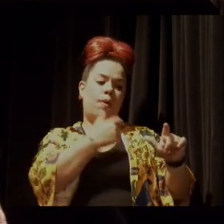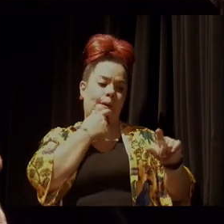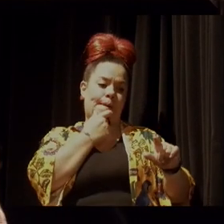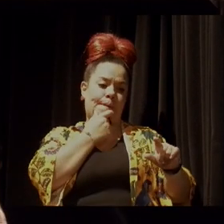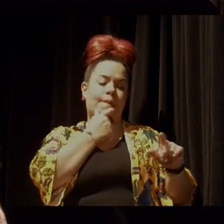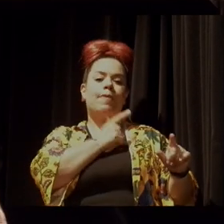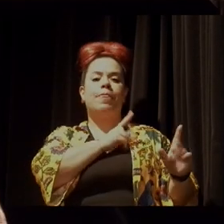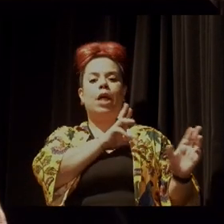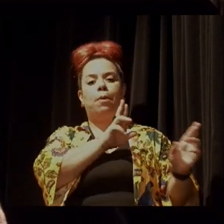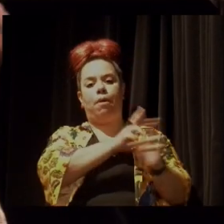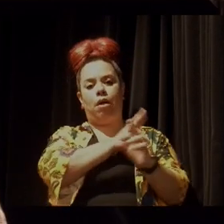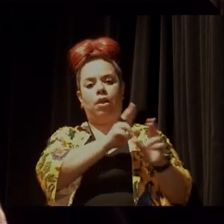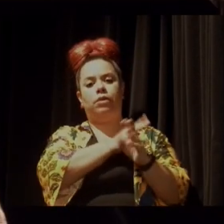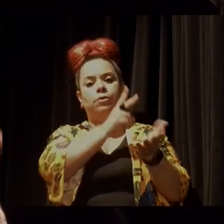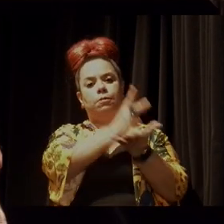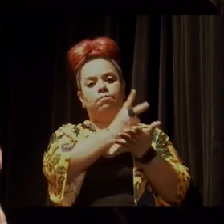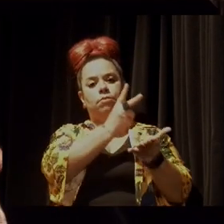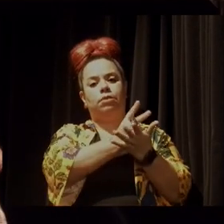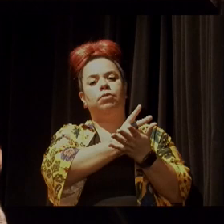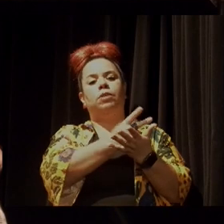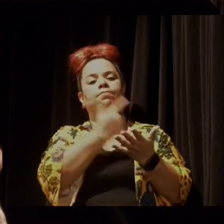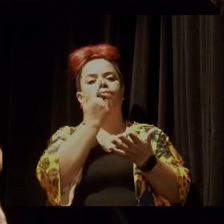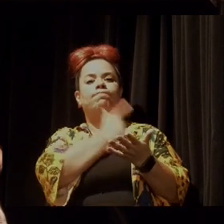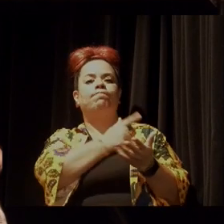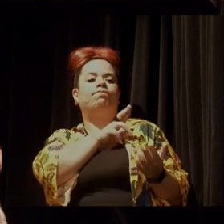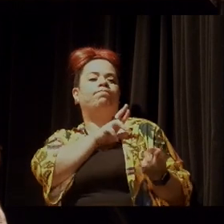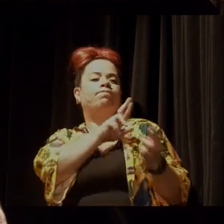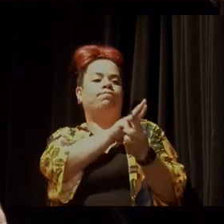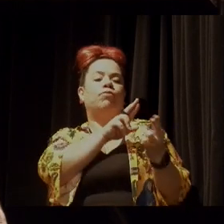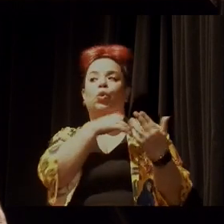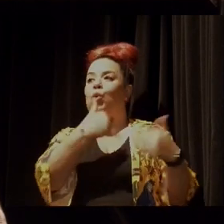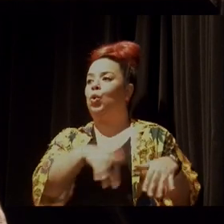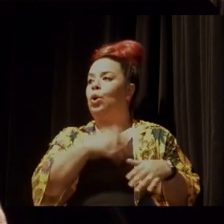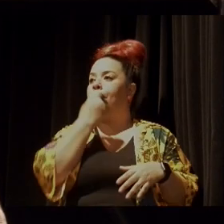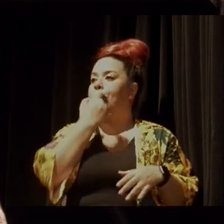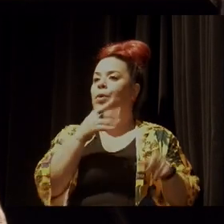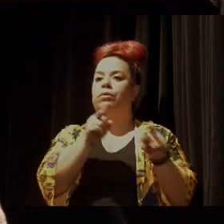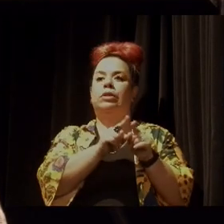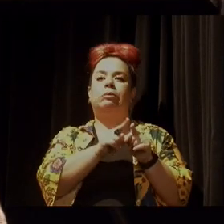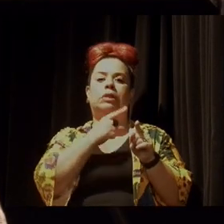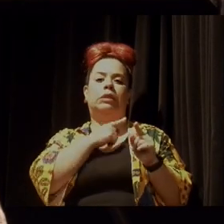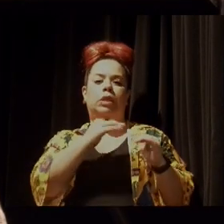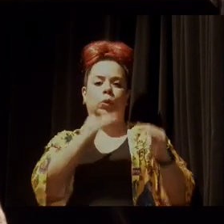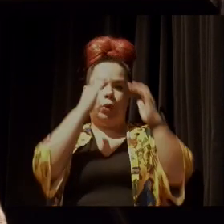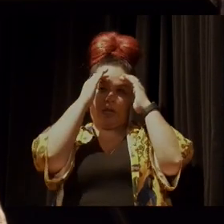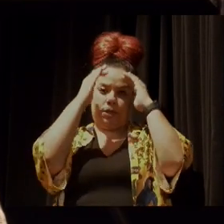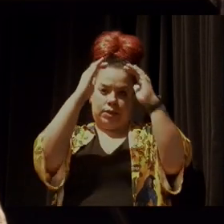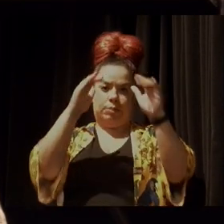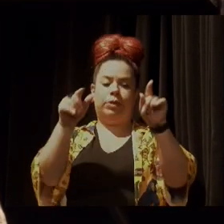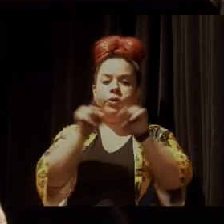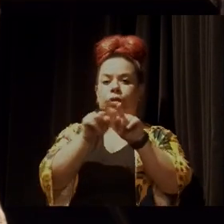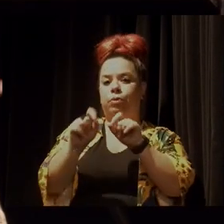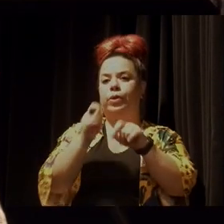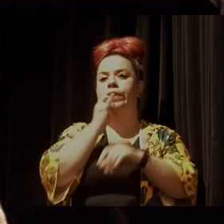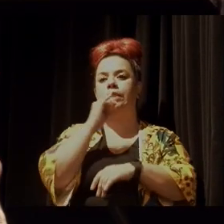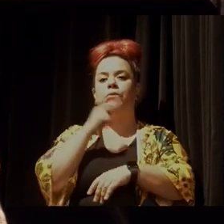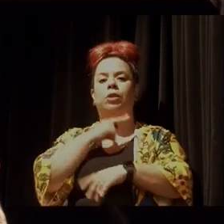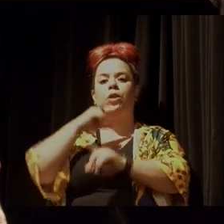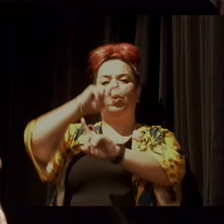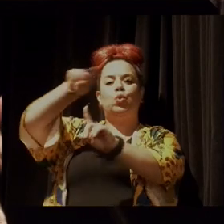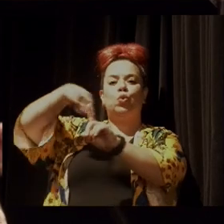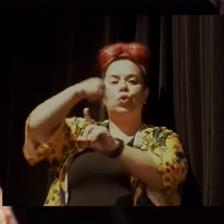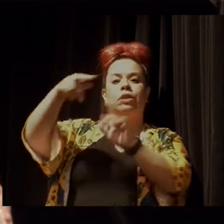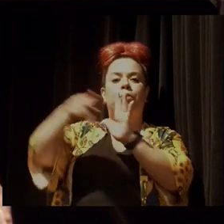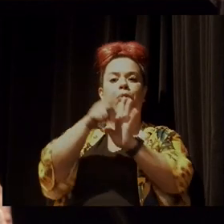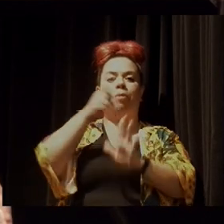relaciona e mantém essa relação nesse nível de respeito do sagrado, da